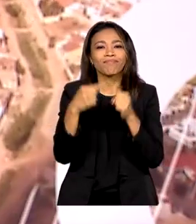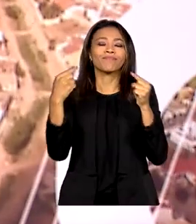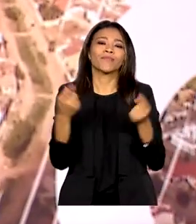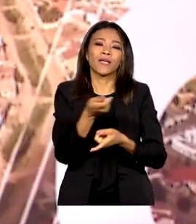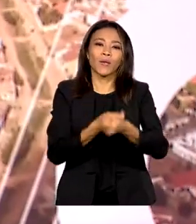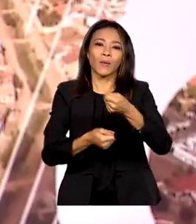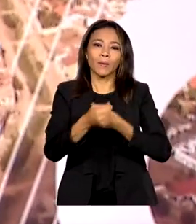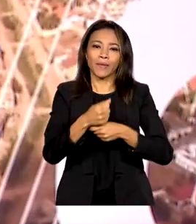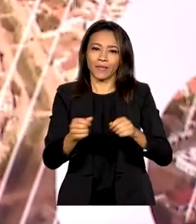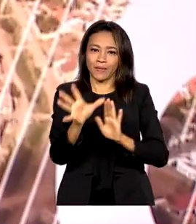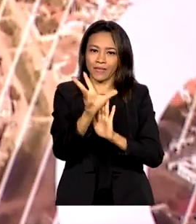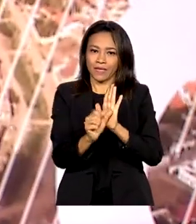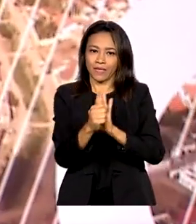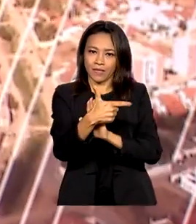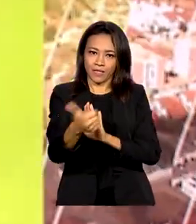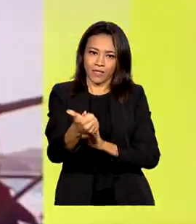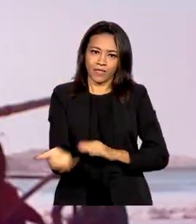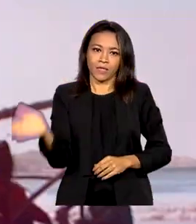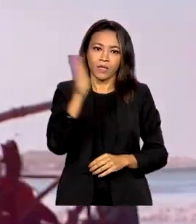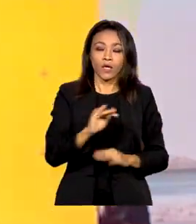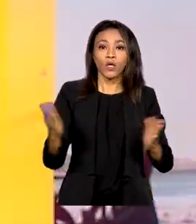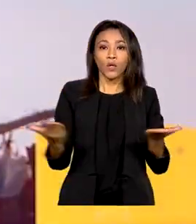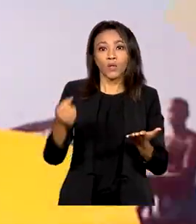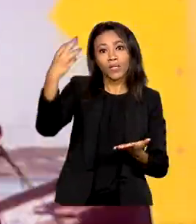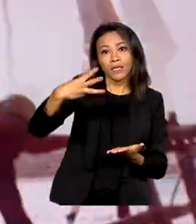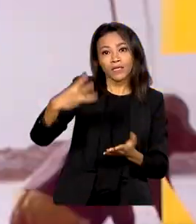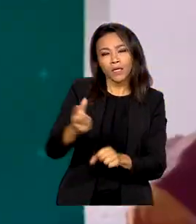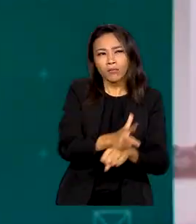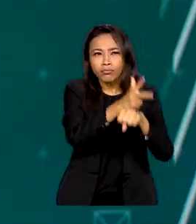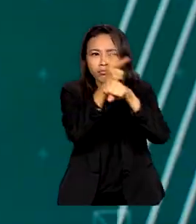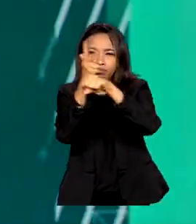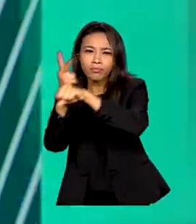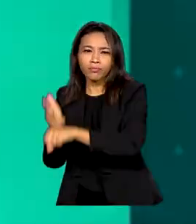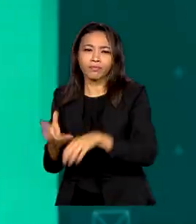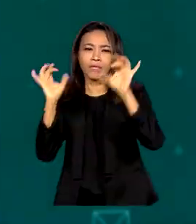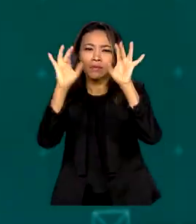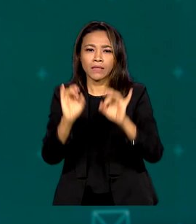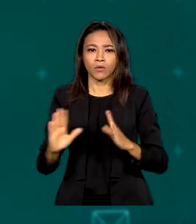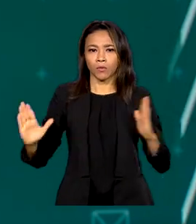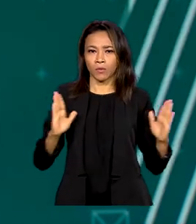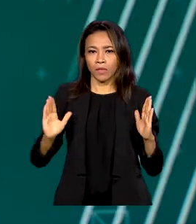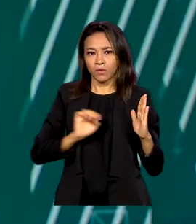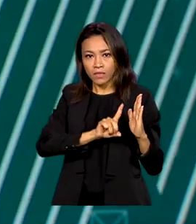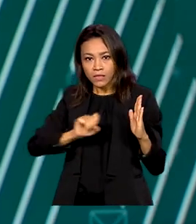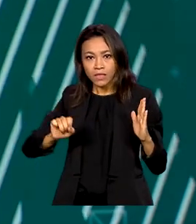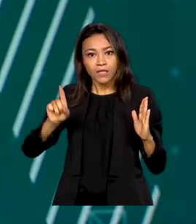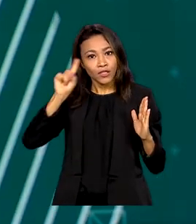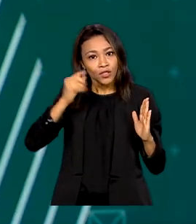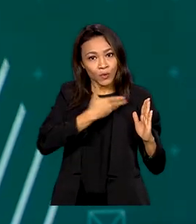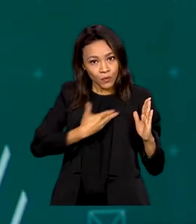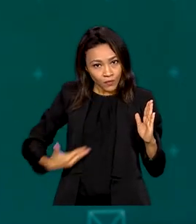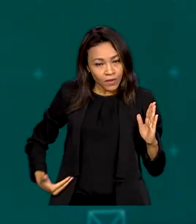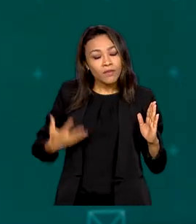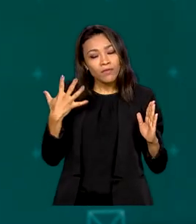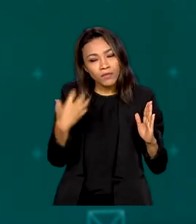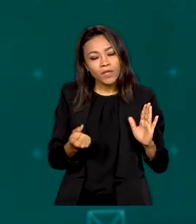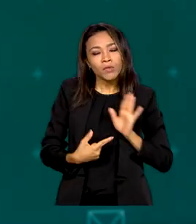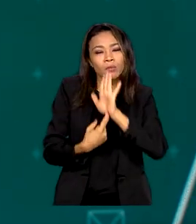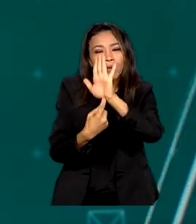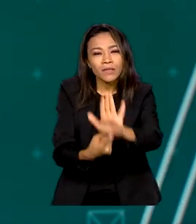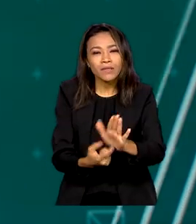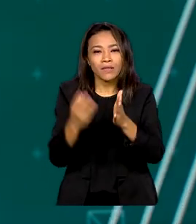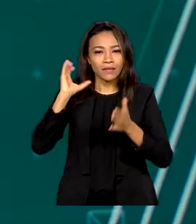E hoje, na terceira reportagem da série especial sobre os 100 dias do governo Lula, vamos mostrar as ações de